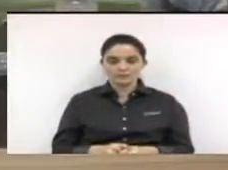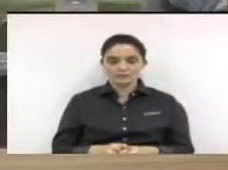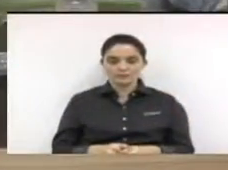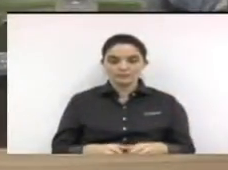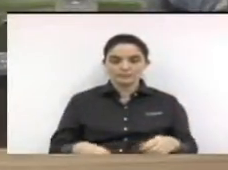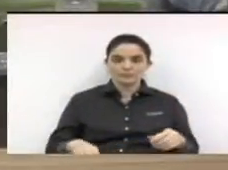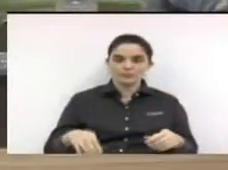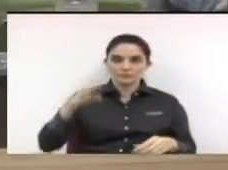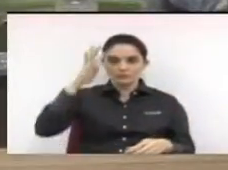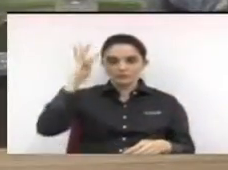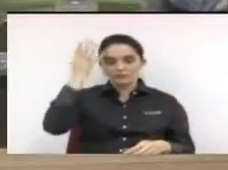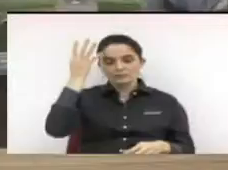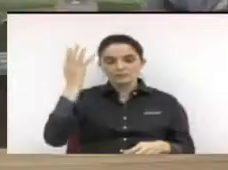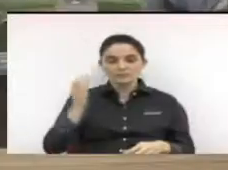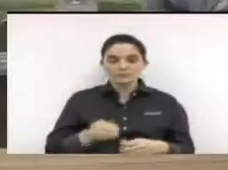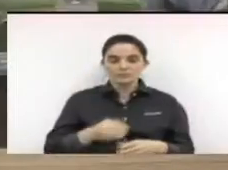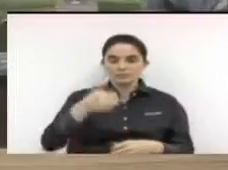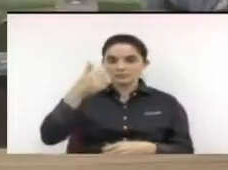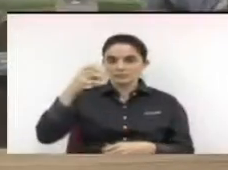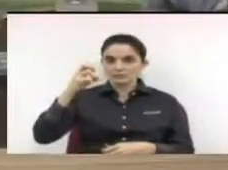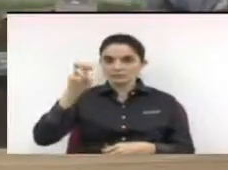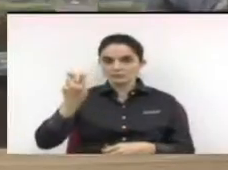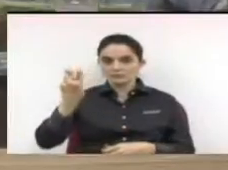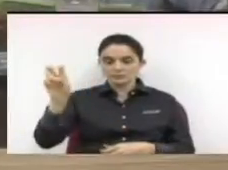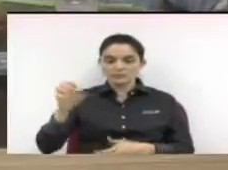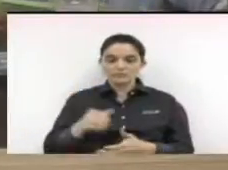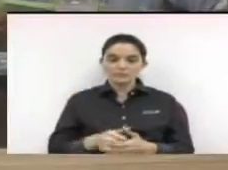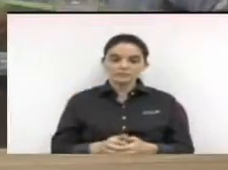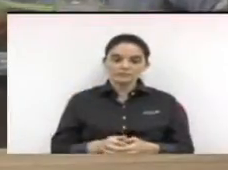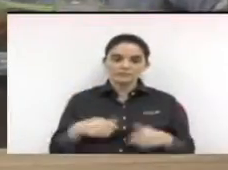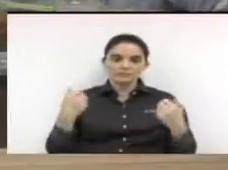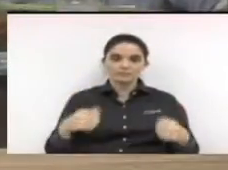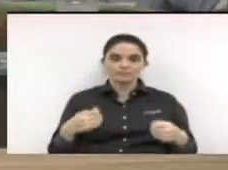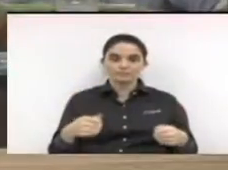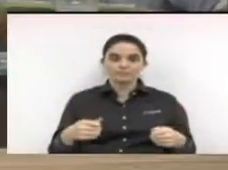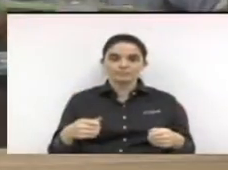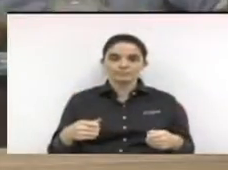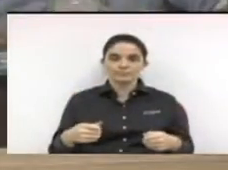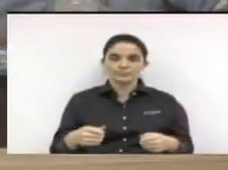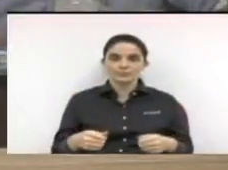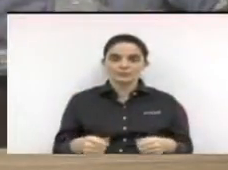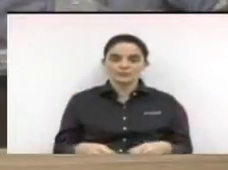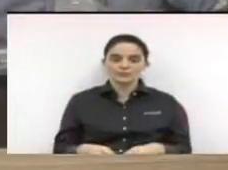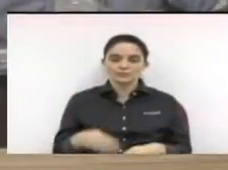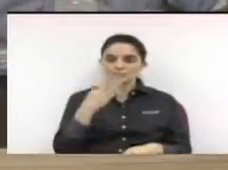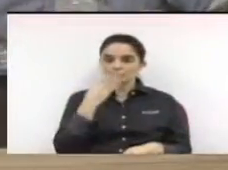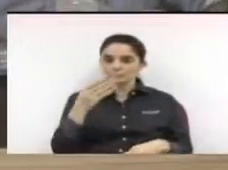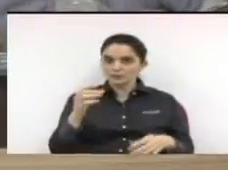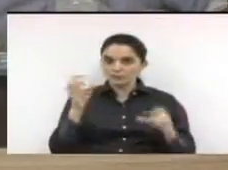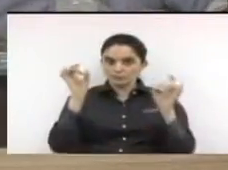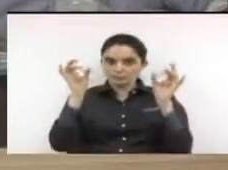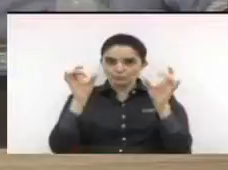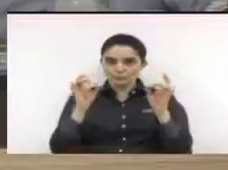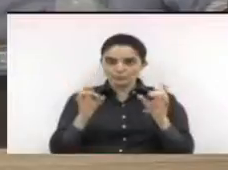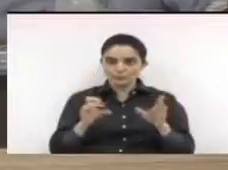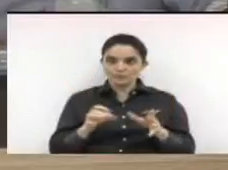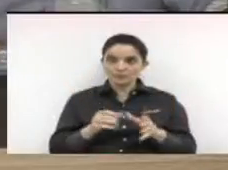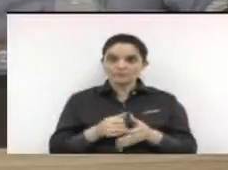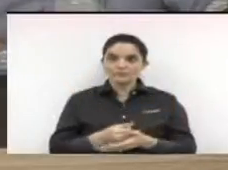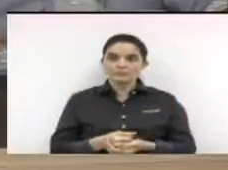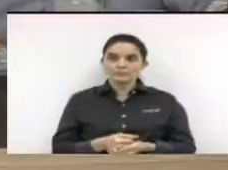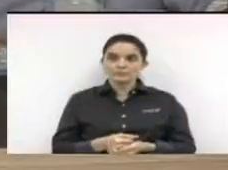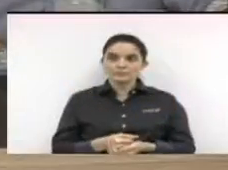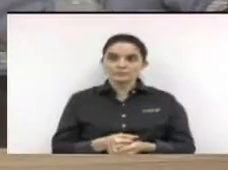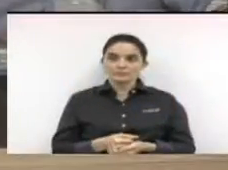seiscentos de dois mil e quinze da outras providências necessita de regime especial de tramitação vereador plenário plenário vereador vitório